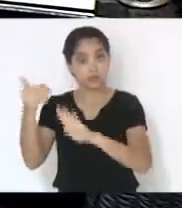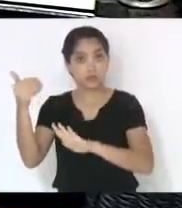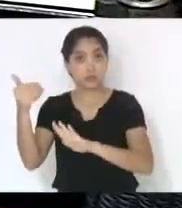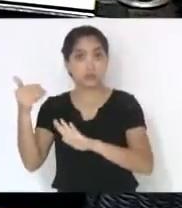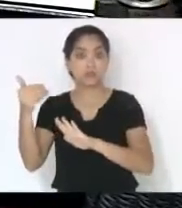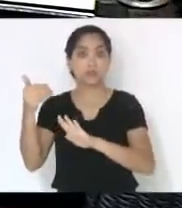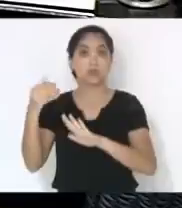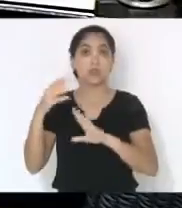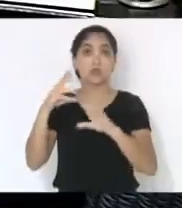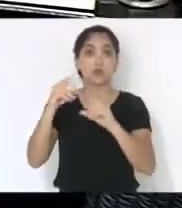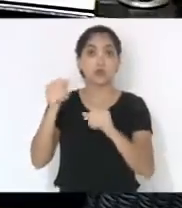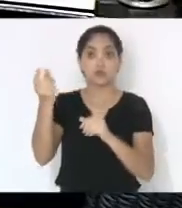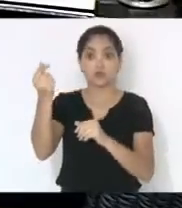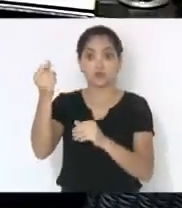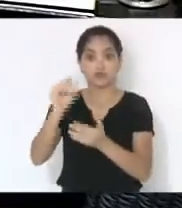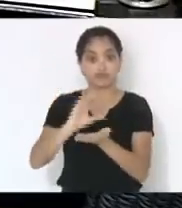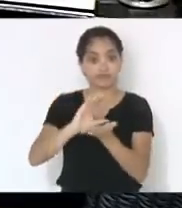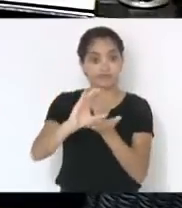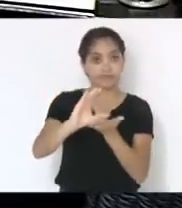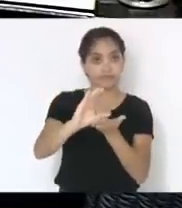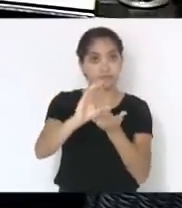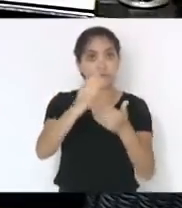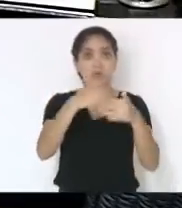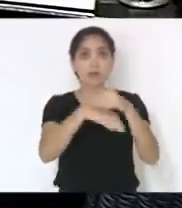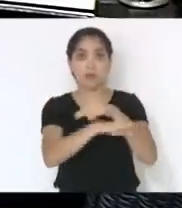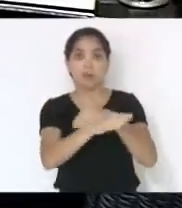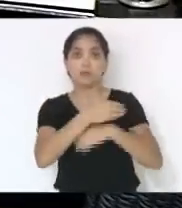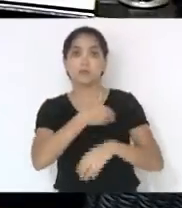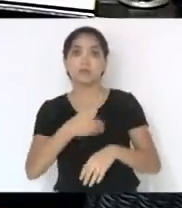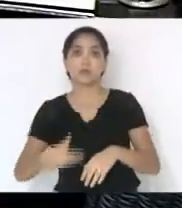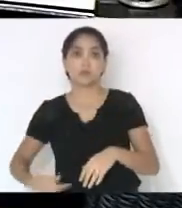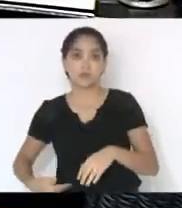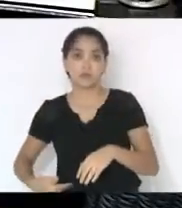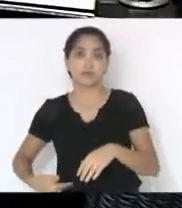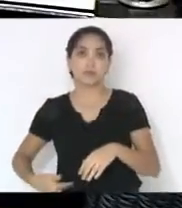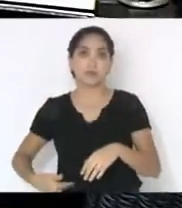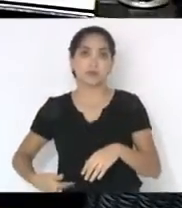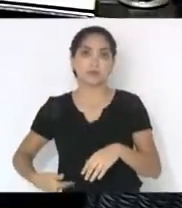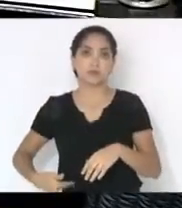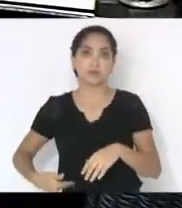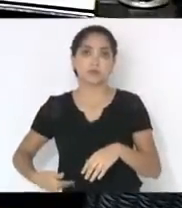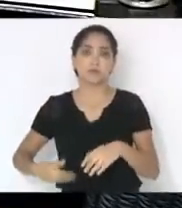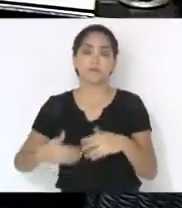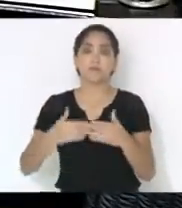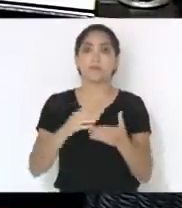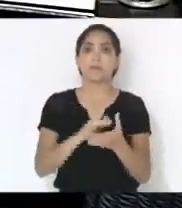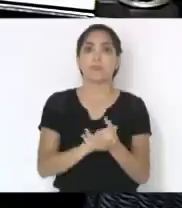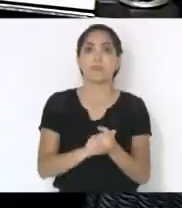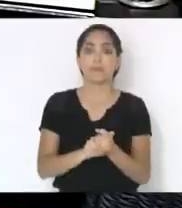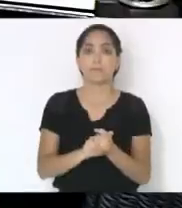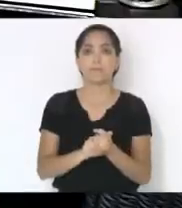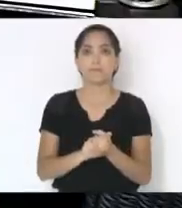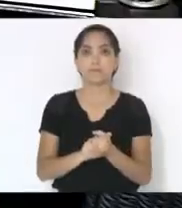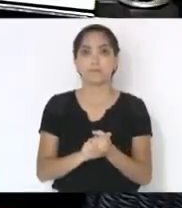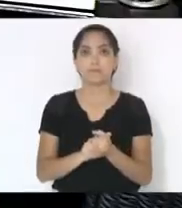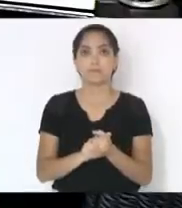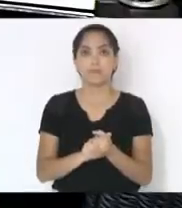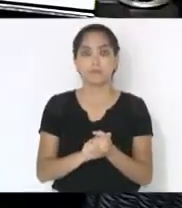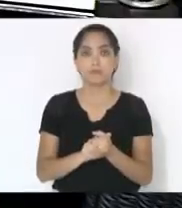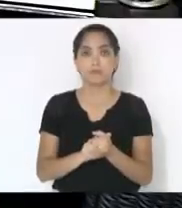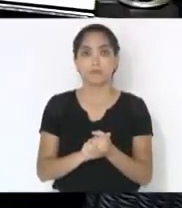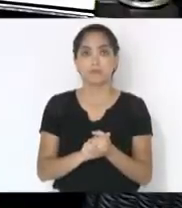todo o recurso que está lá e passa para o caixa do governo nesse final de ano para capitalizar o governo, evidentemente, em detrimento do fundo do